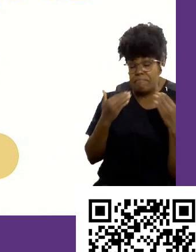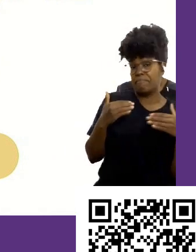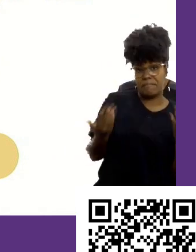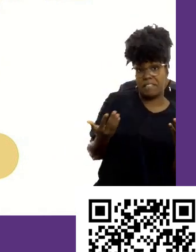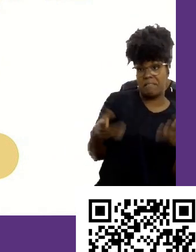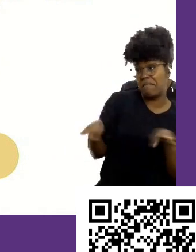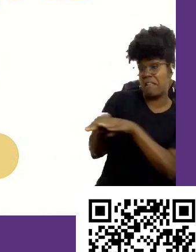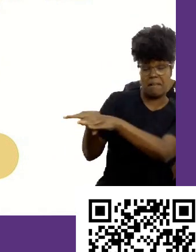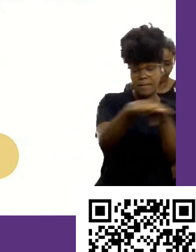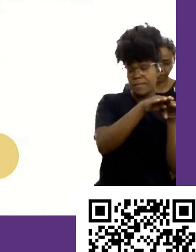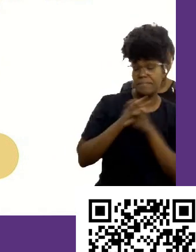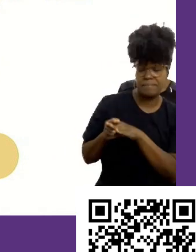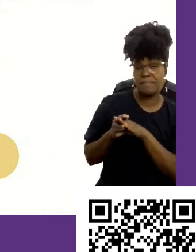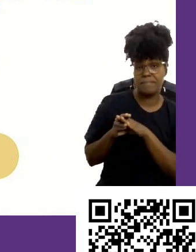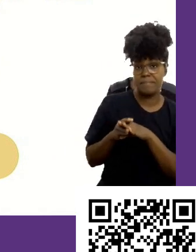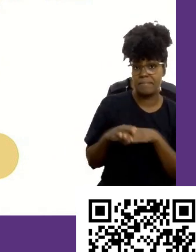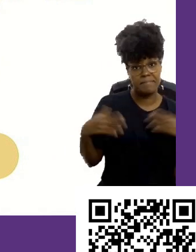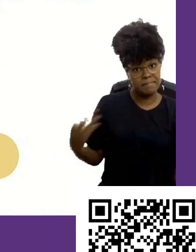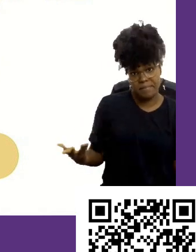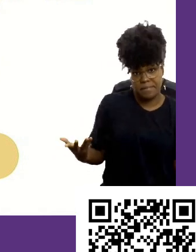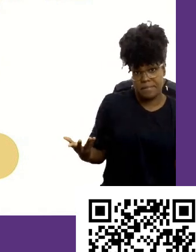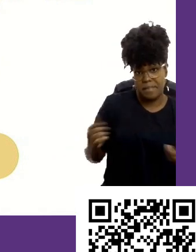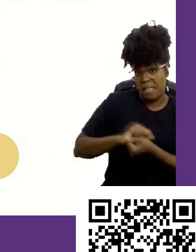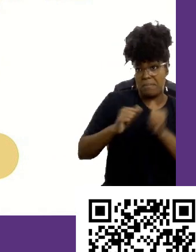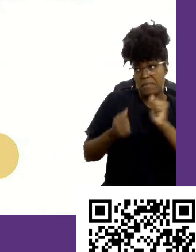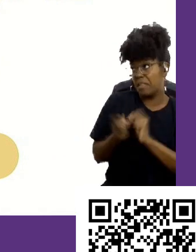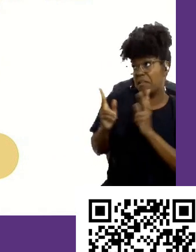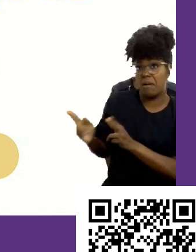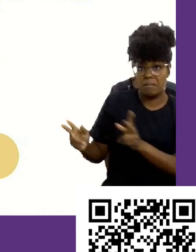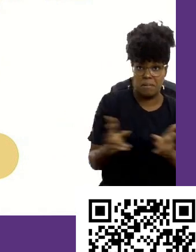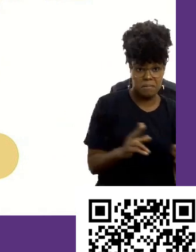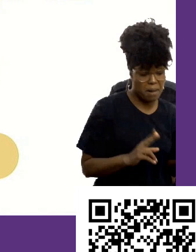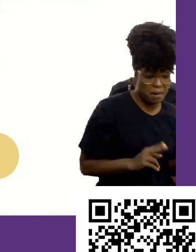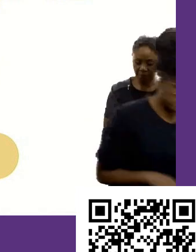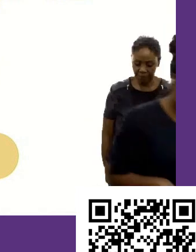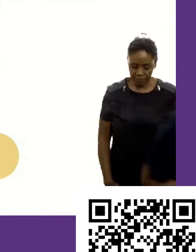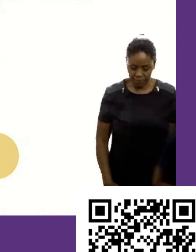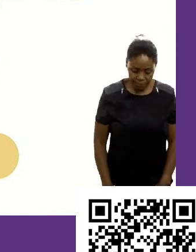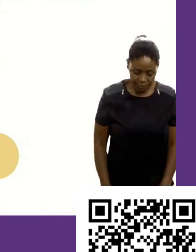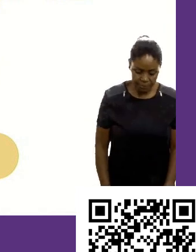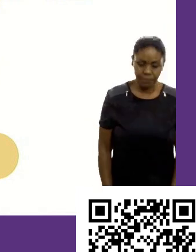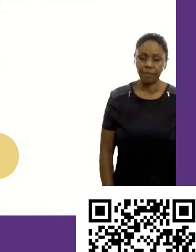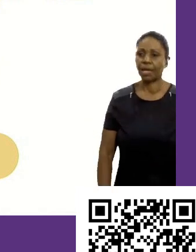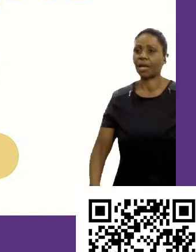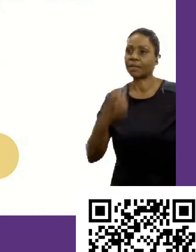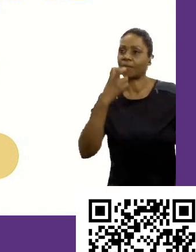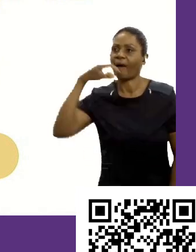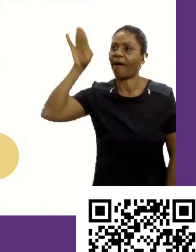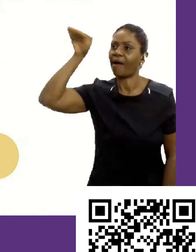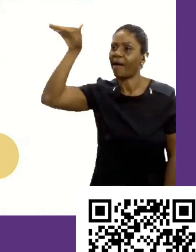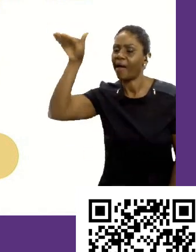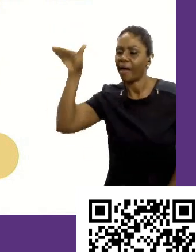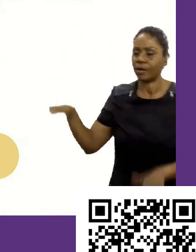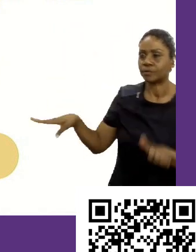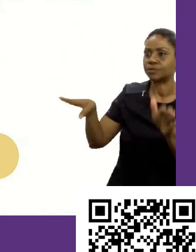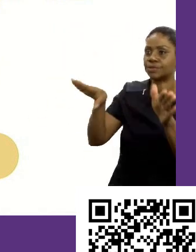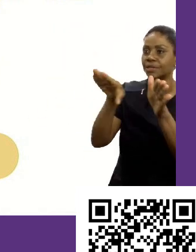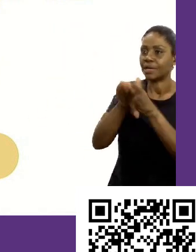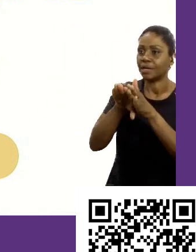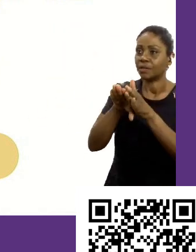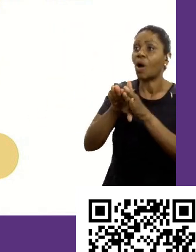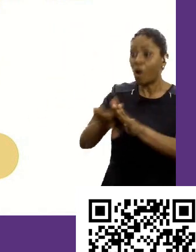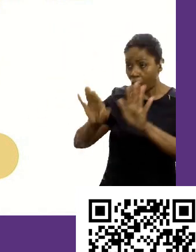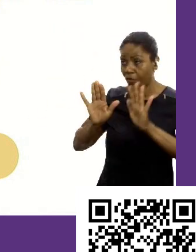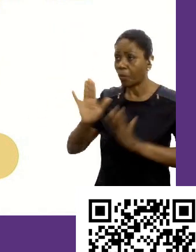Você está se adaptando no momento que todo mundo está. Agora, se a tendência está lá gritando para você, Ei, eu estou chegando. Ei, eu vou